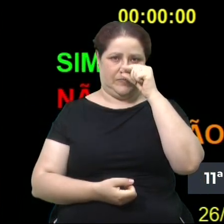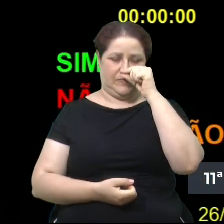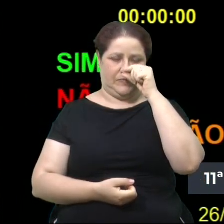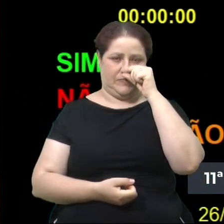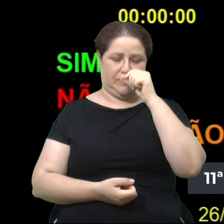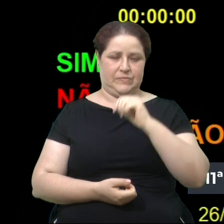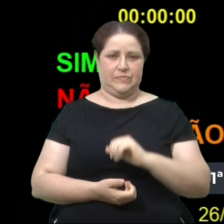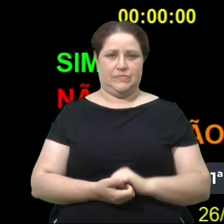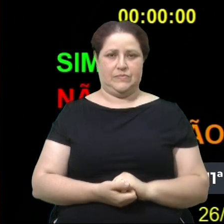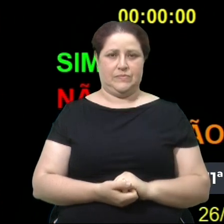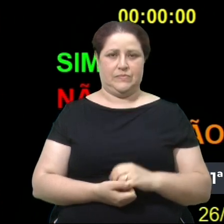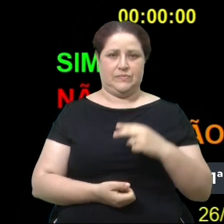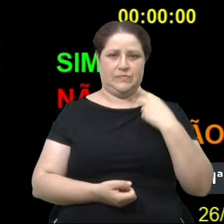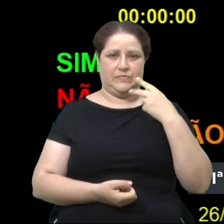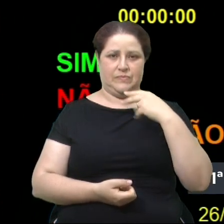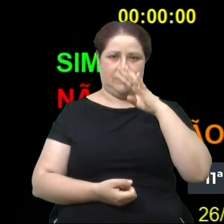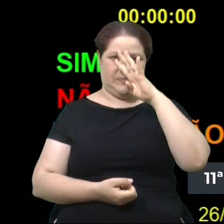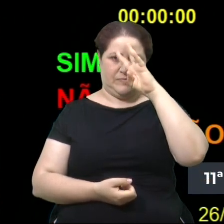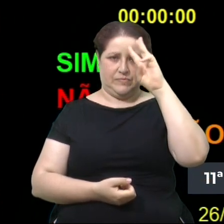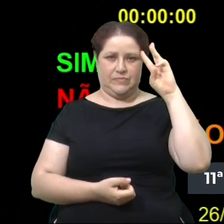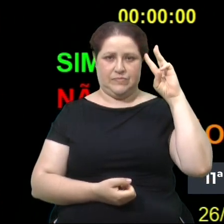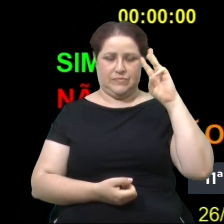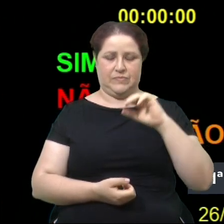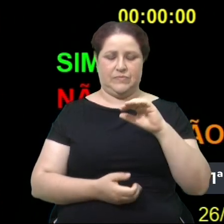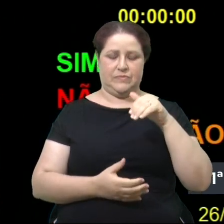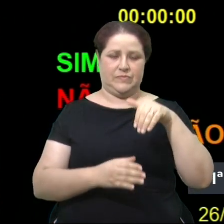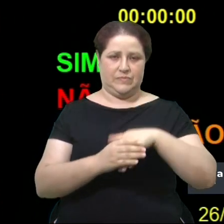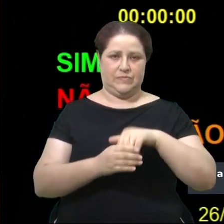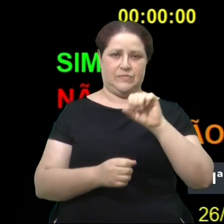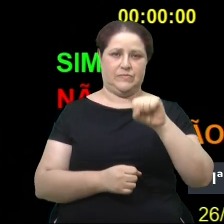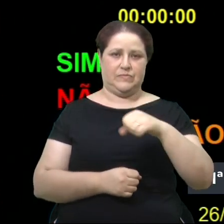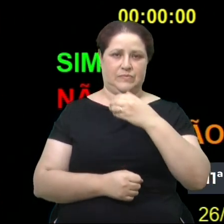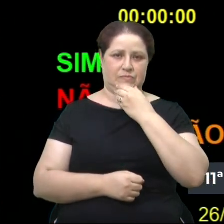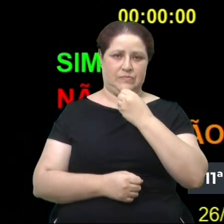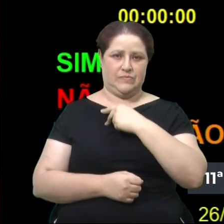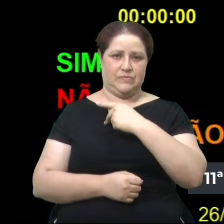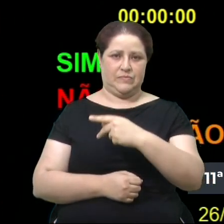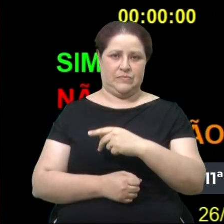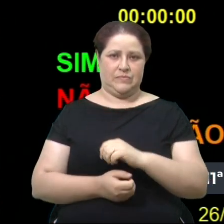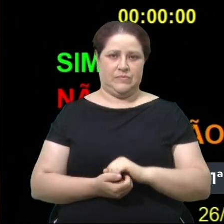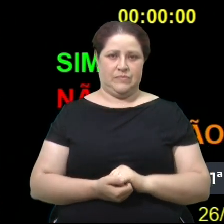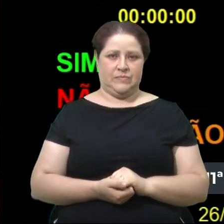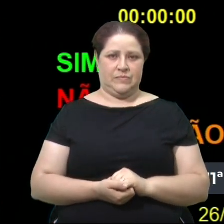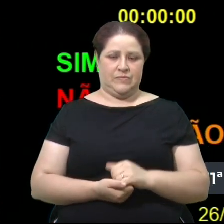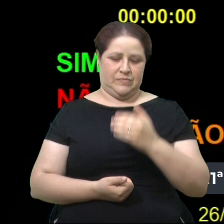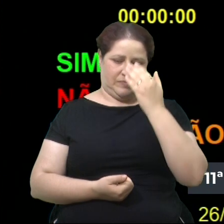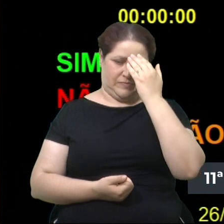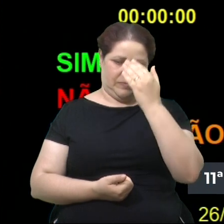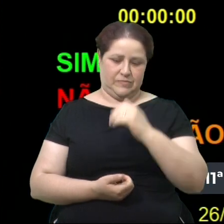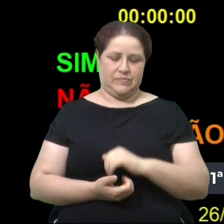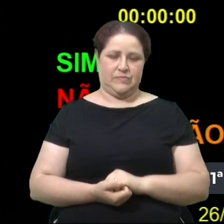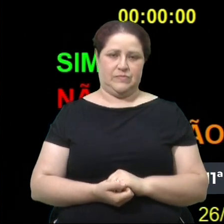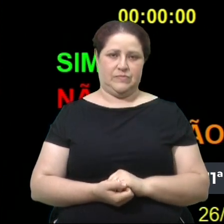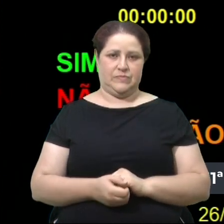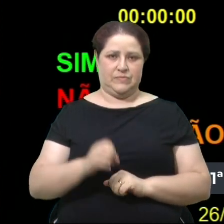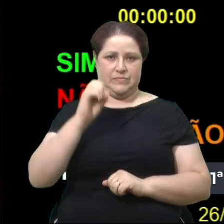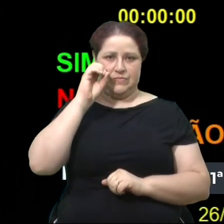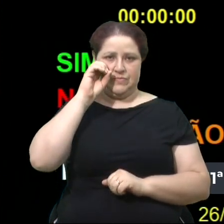Juliano Valim. Voto sim, senhor presidente. Obrigado, Juliano. Elisandro Fiúza. Fiúza.